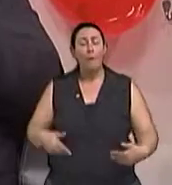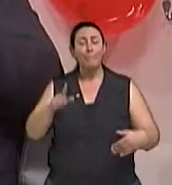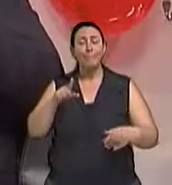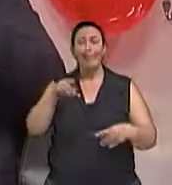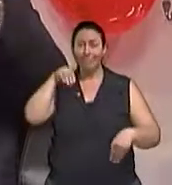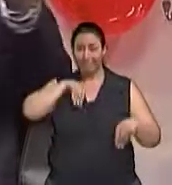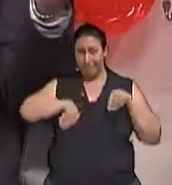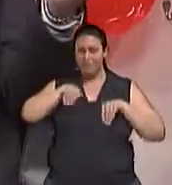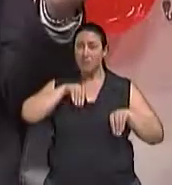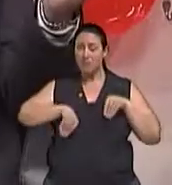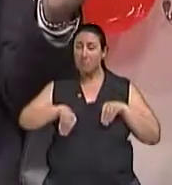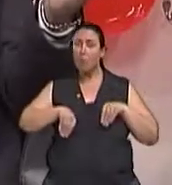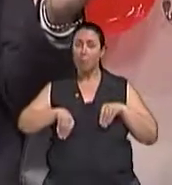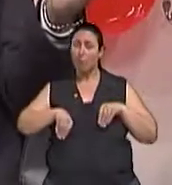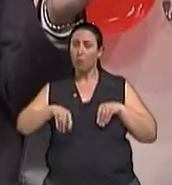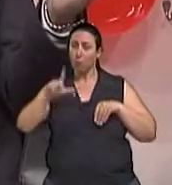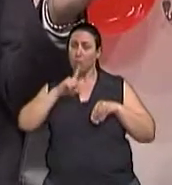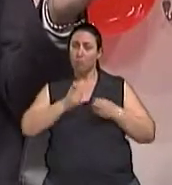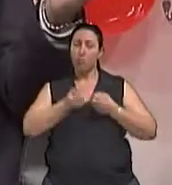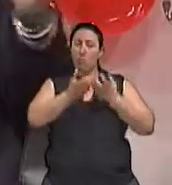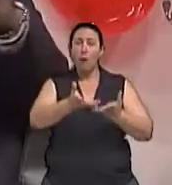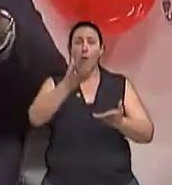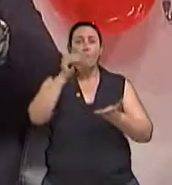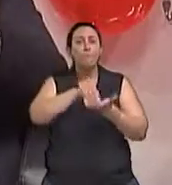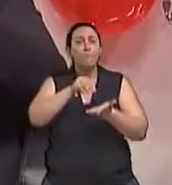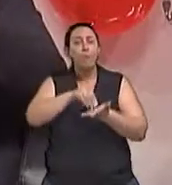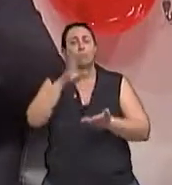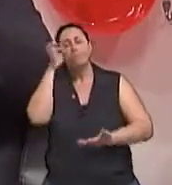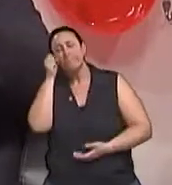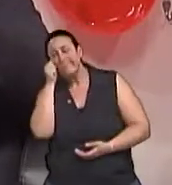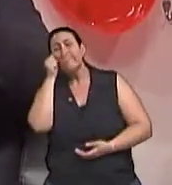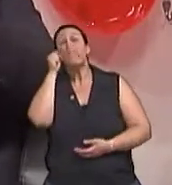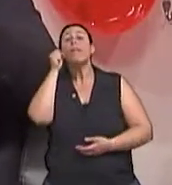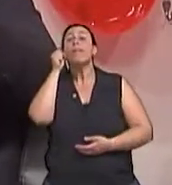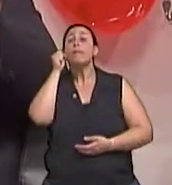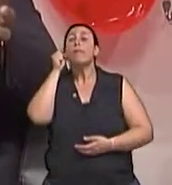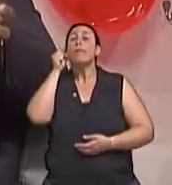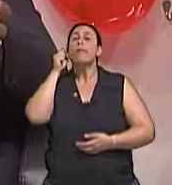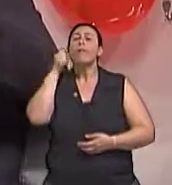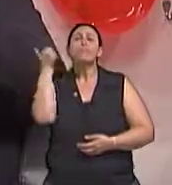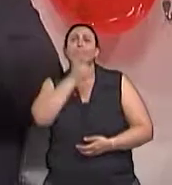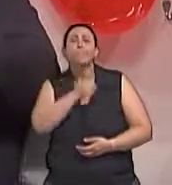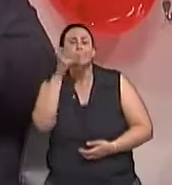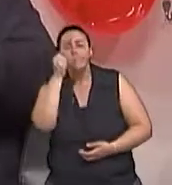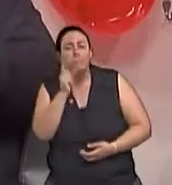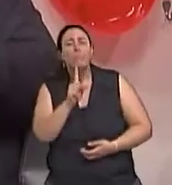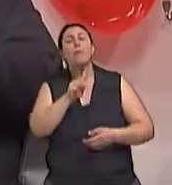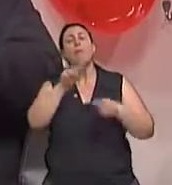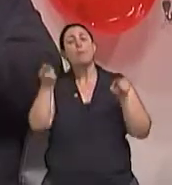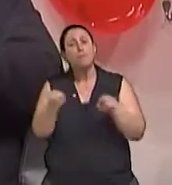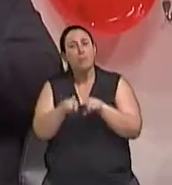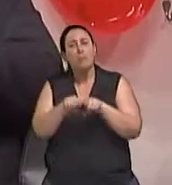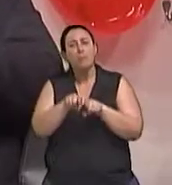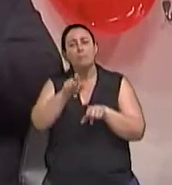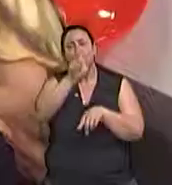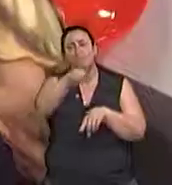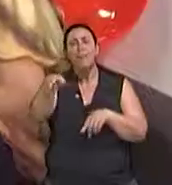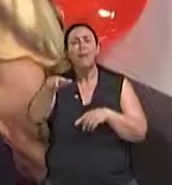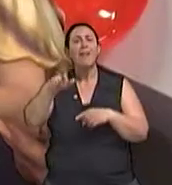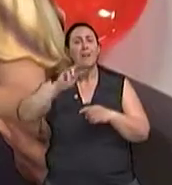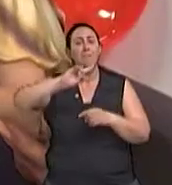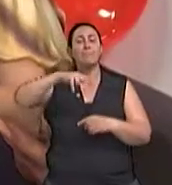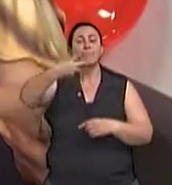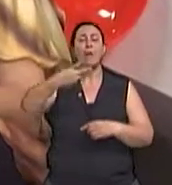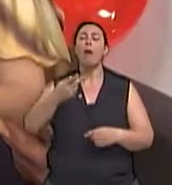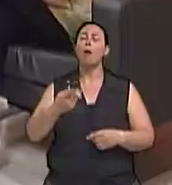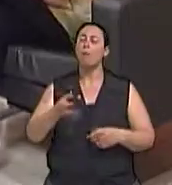ela vai causar insônia e mais isso tudo numa combinação possível naquele indivíduo em especial. Eu diria que isso age